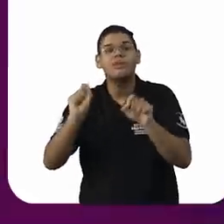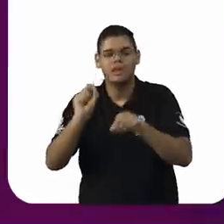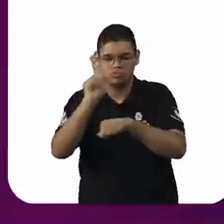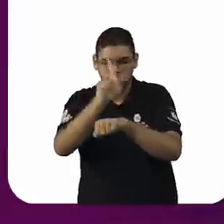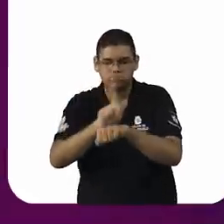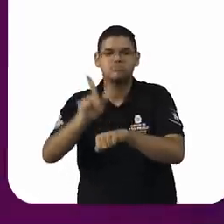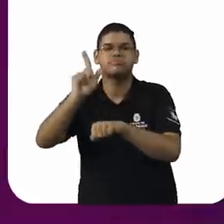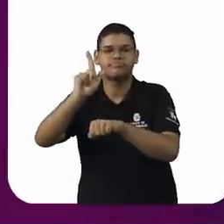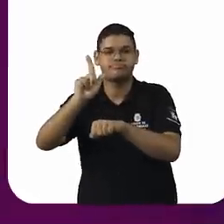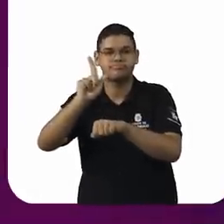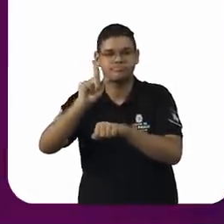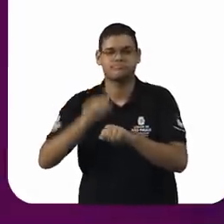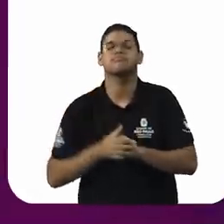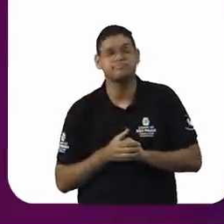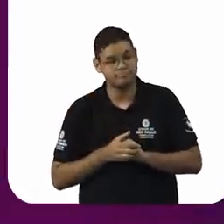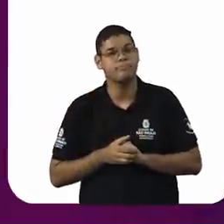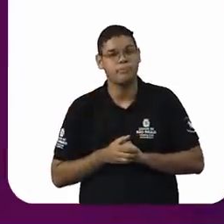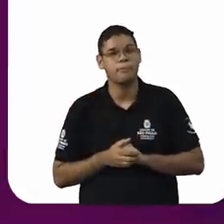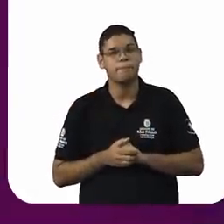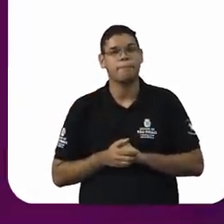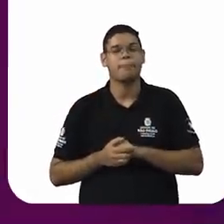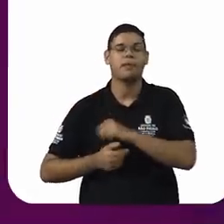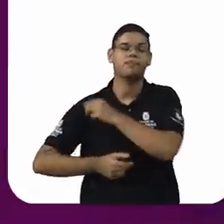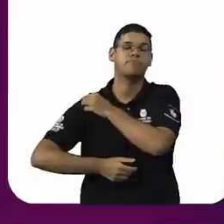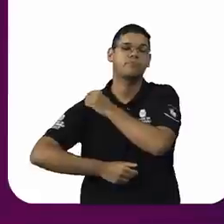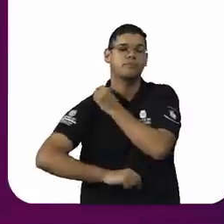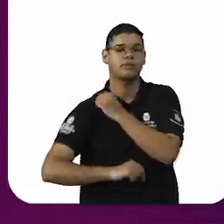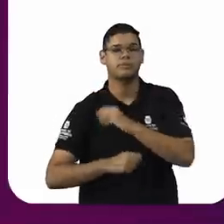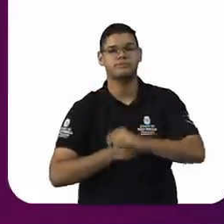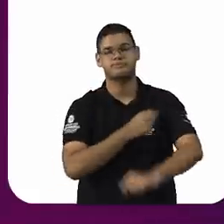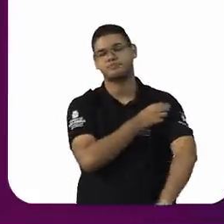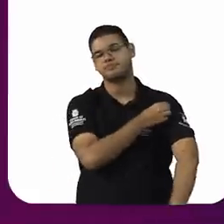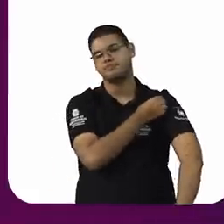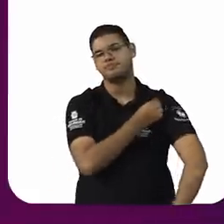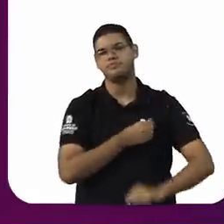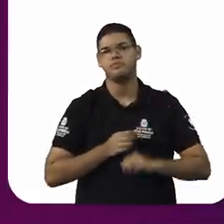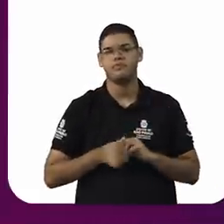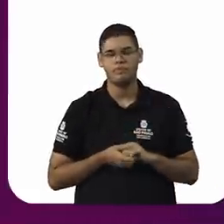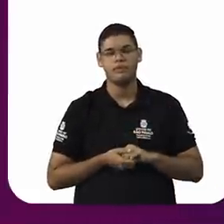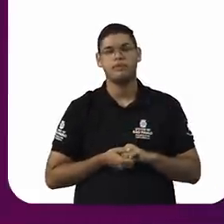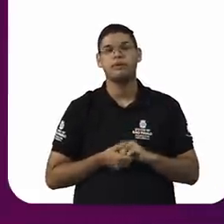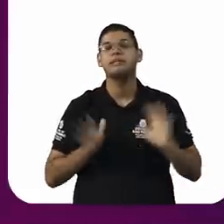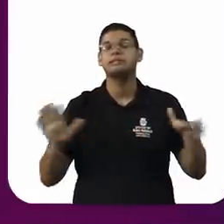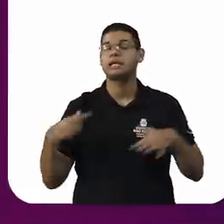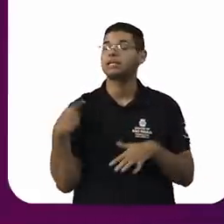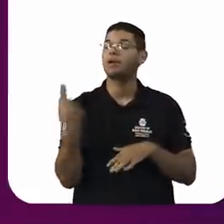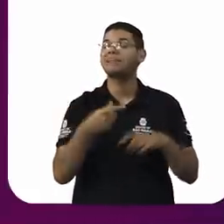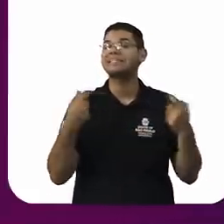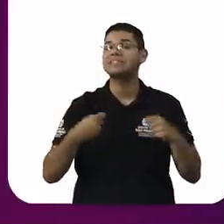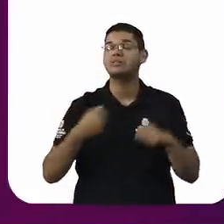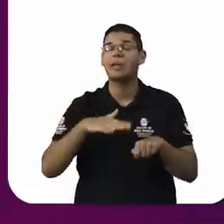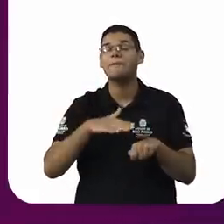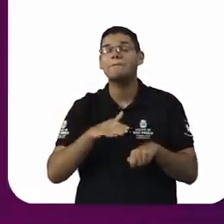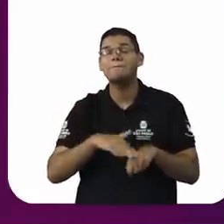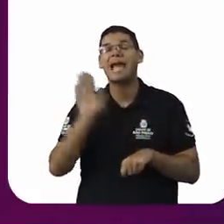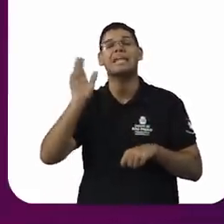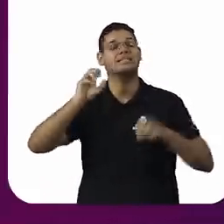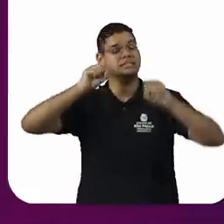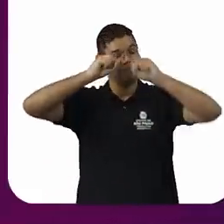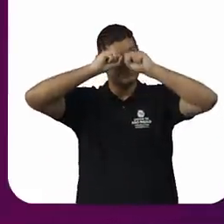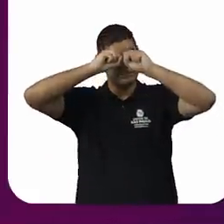são as funções mais bem remuneradas. Então, eu preciso ter mais clareza nesse aspecto e ter